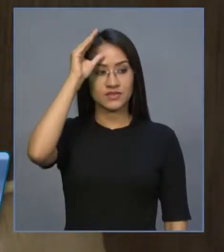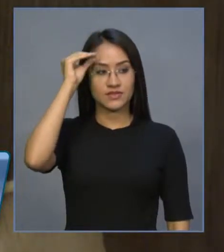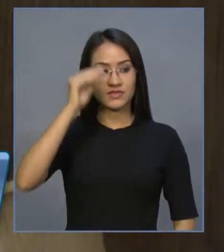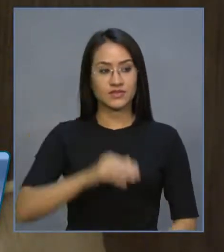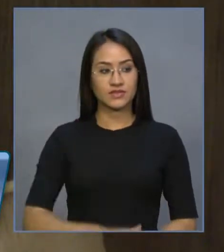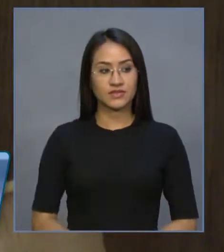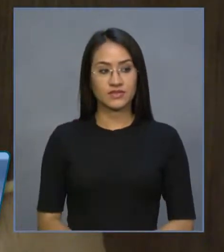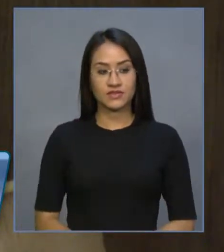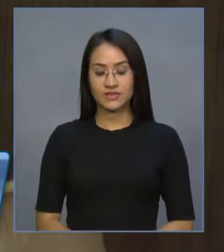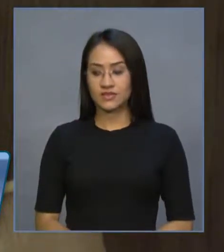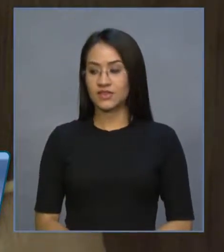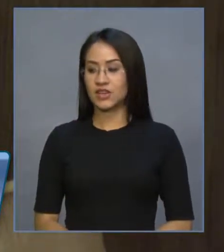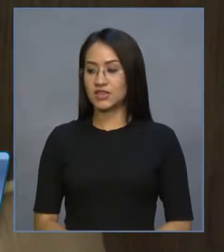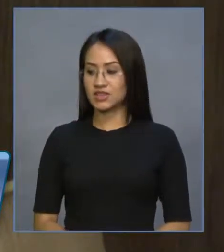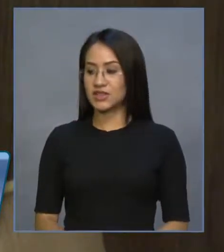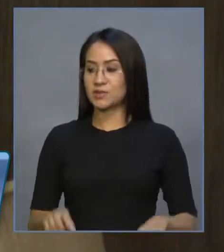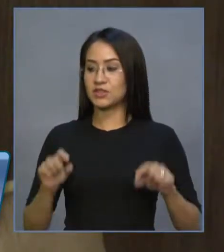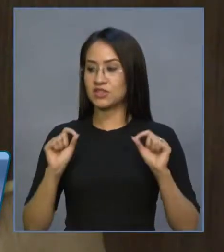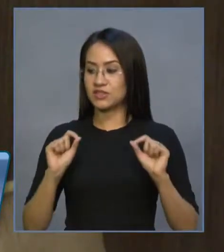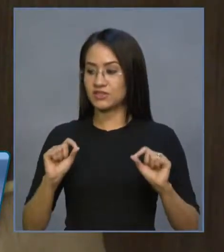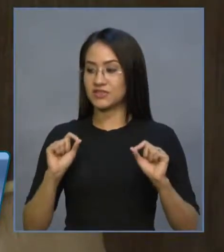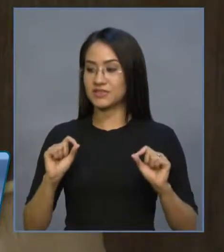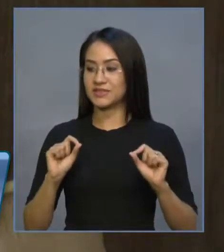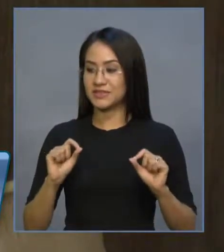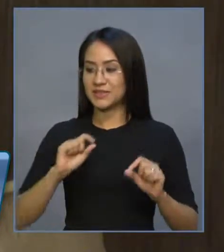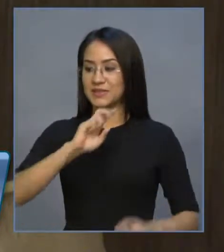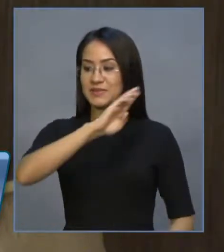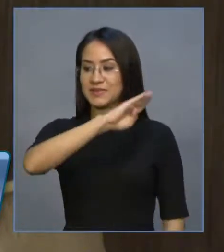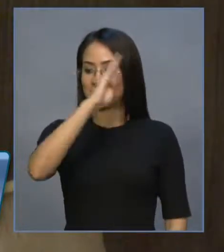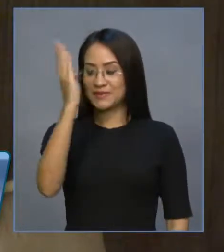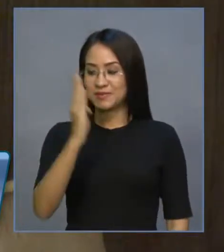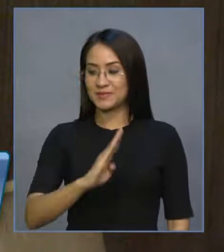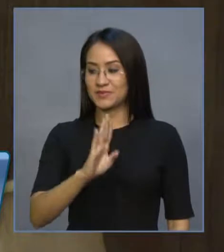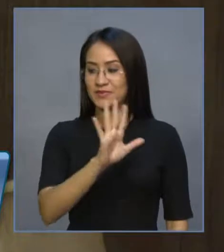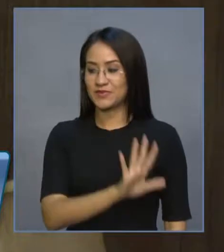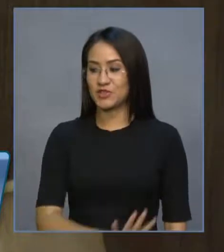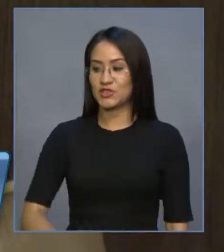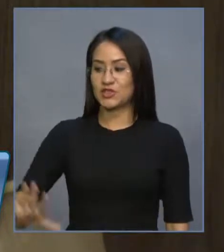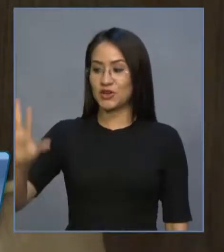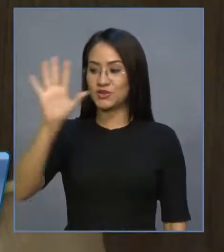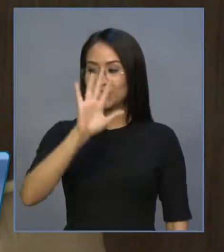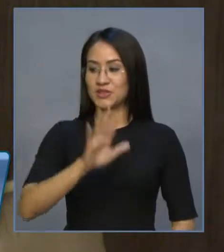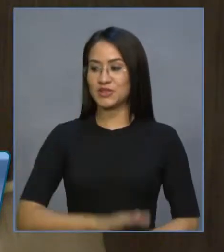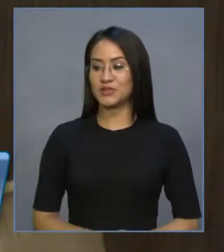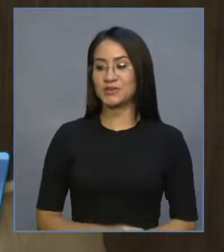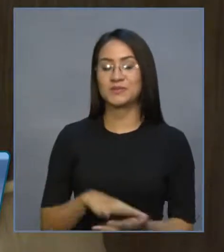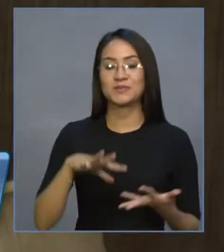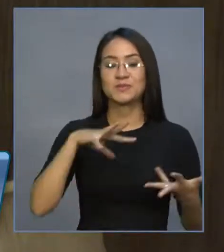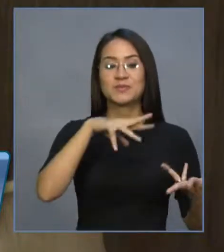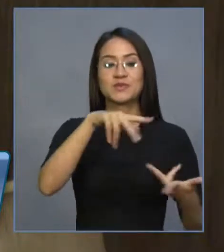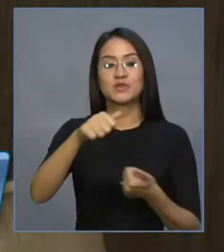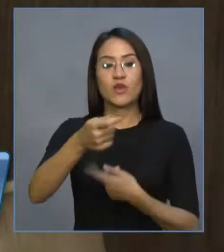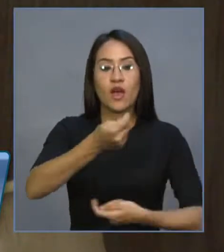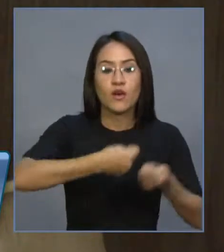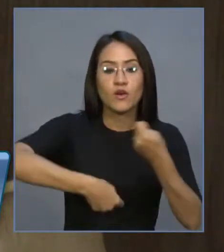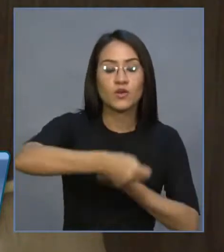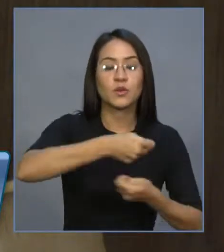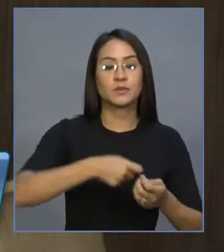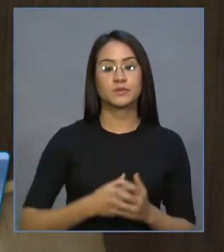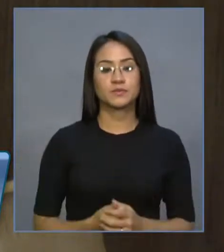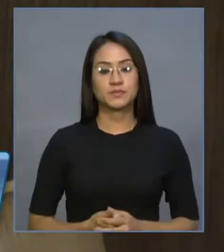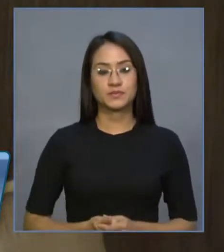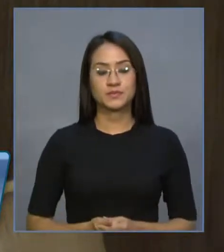no Brasil e, por que não dizer, no mundo econômico. Em virtude dessa